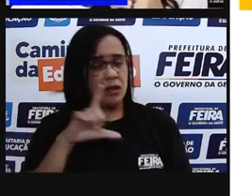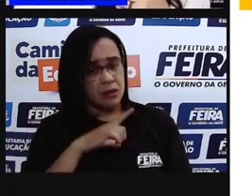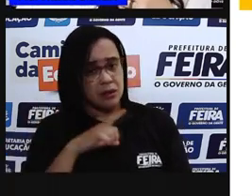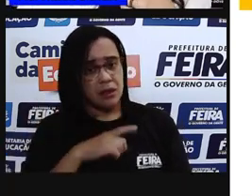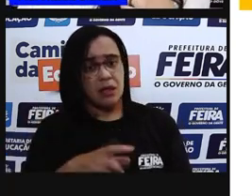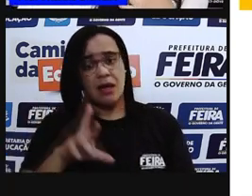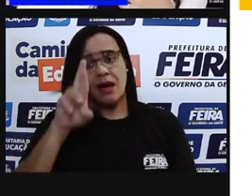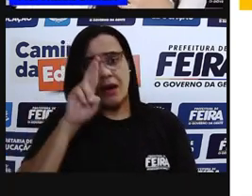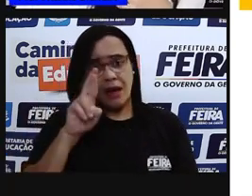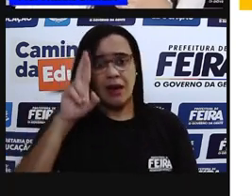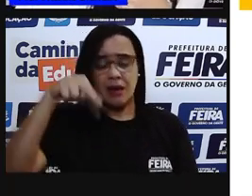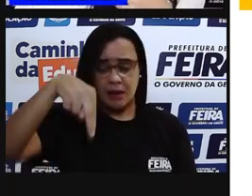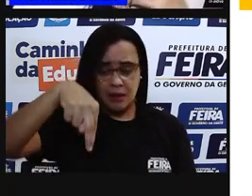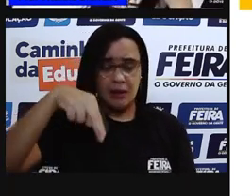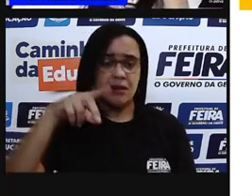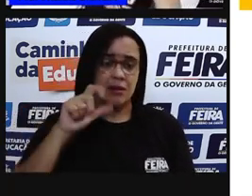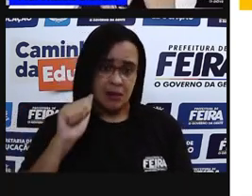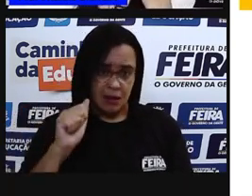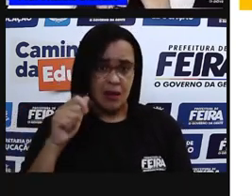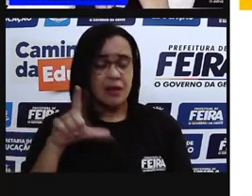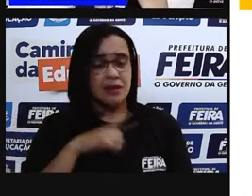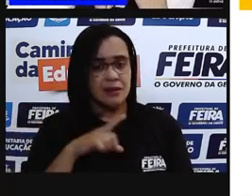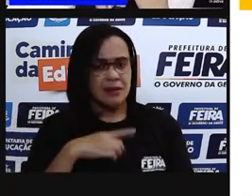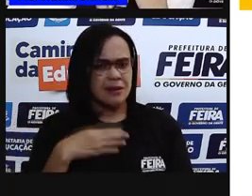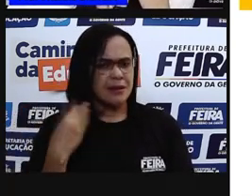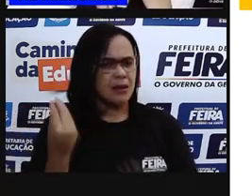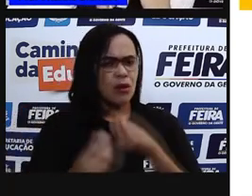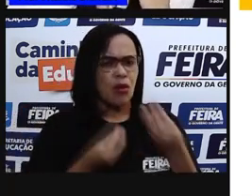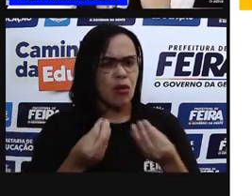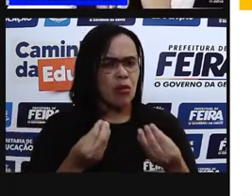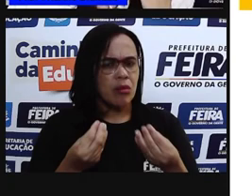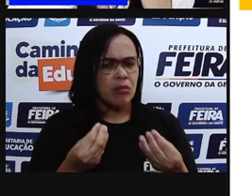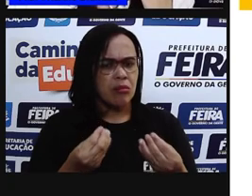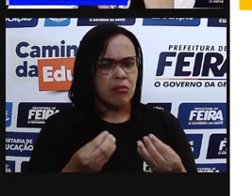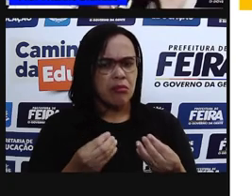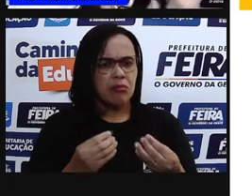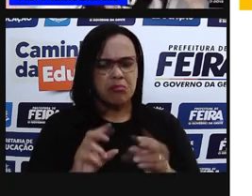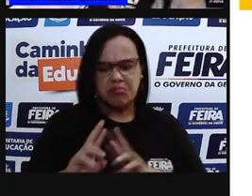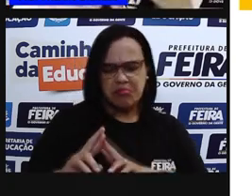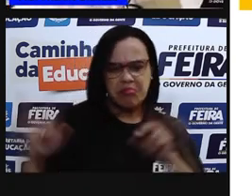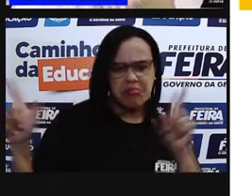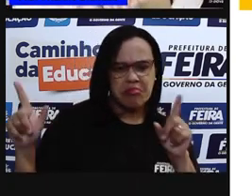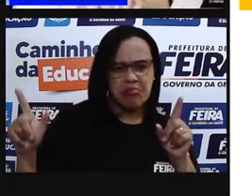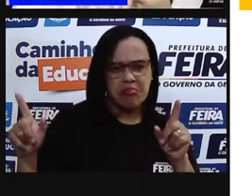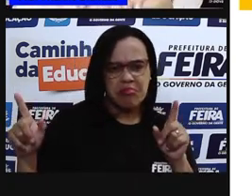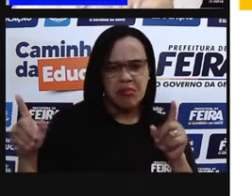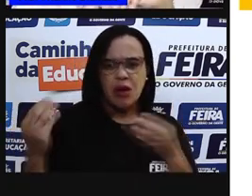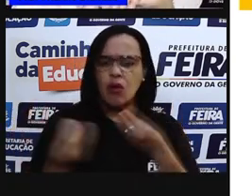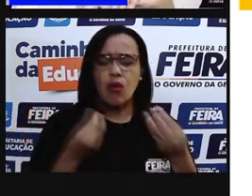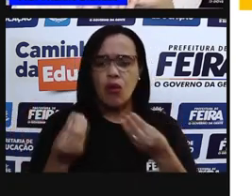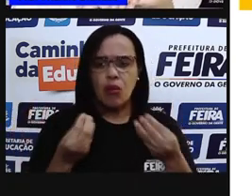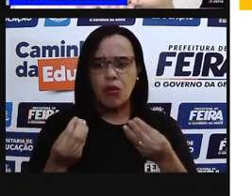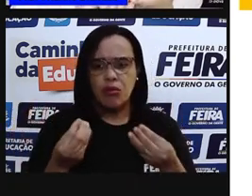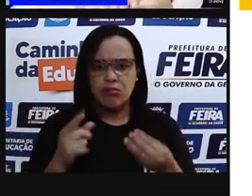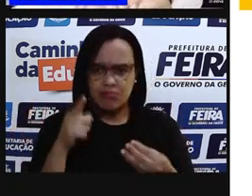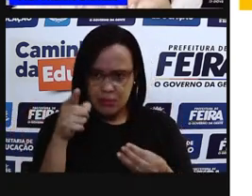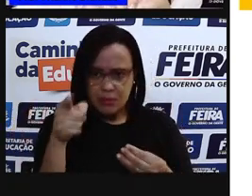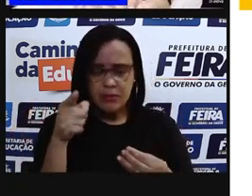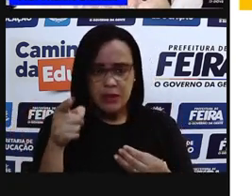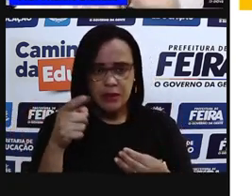ela é chamada de DNA. Vocês estão vendo que é como se fossem duas fitas, uma enroladinha na outra?